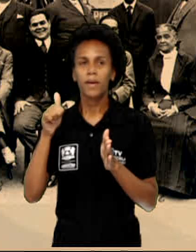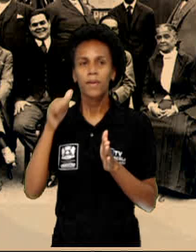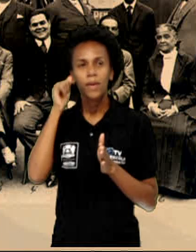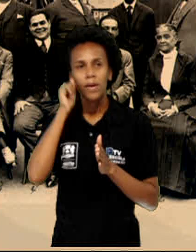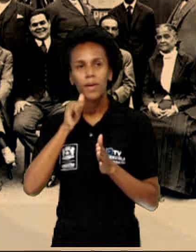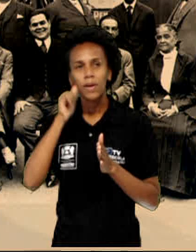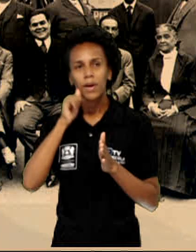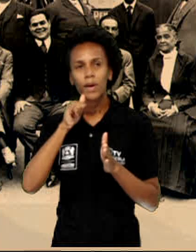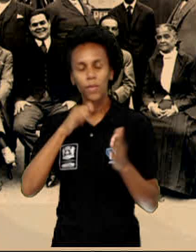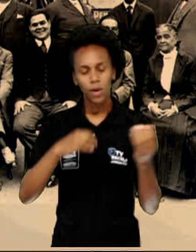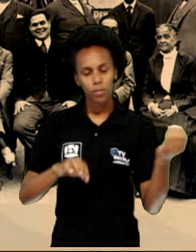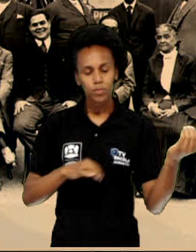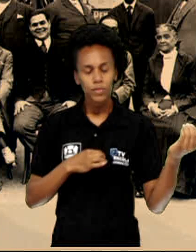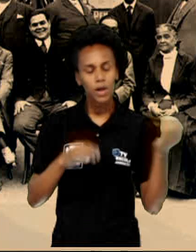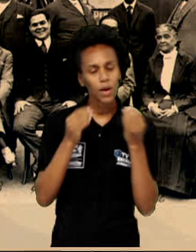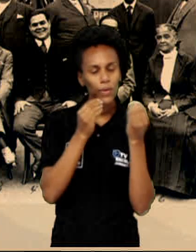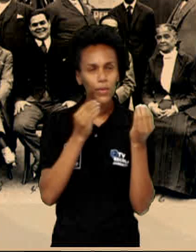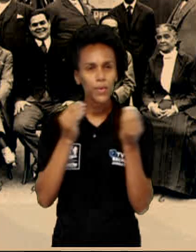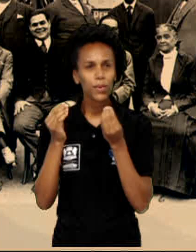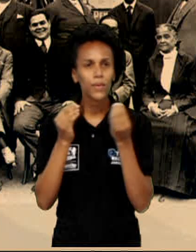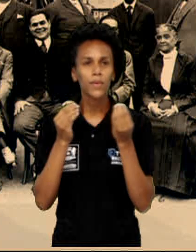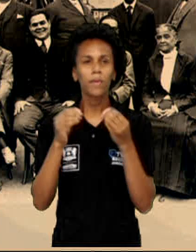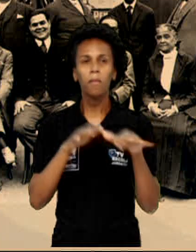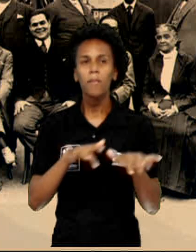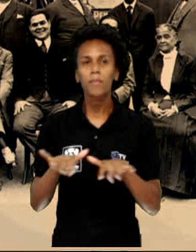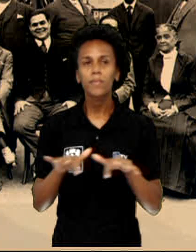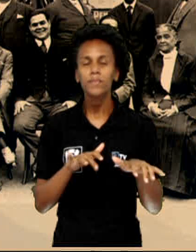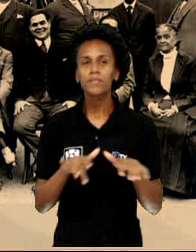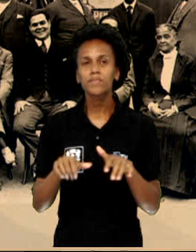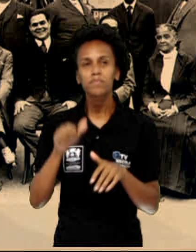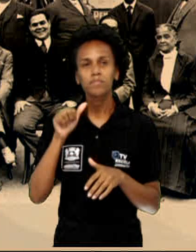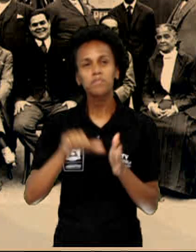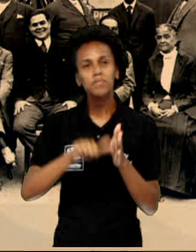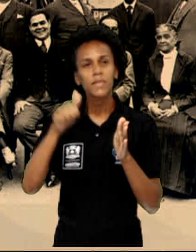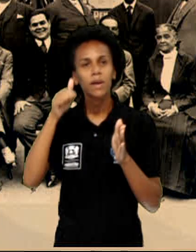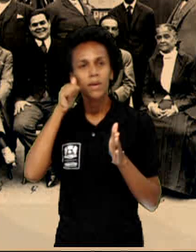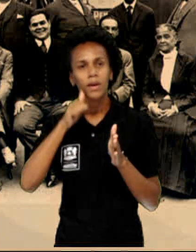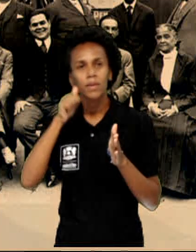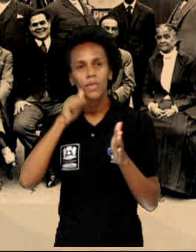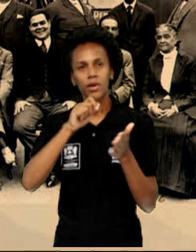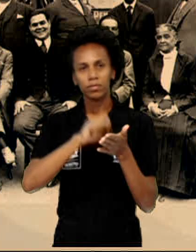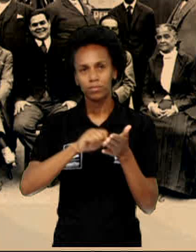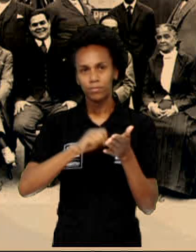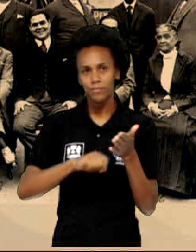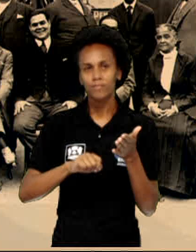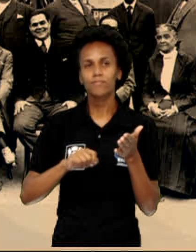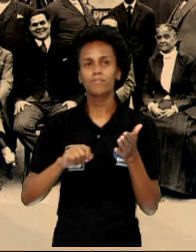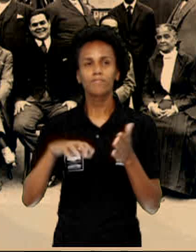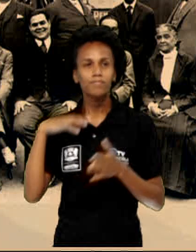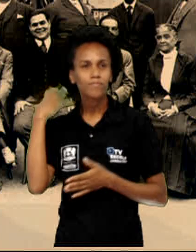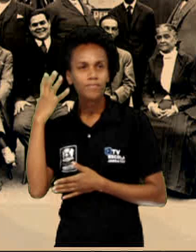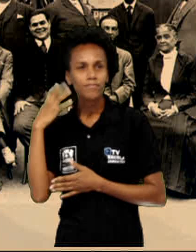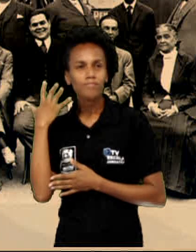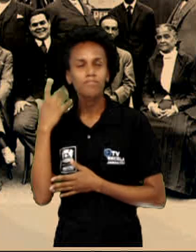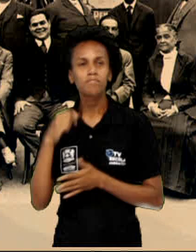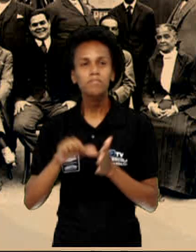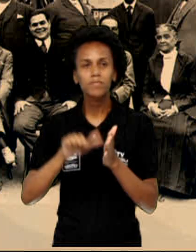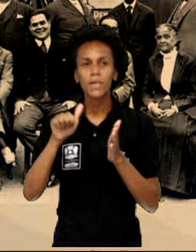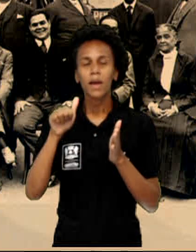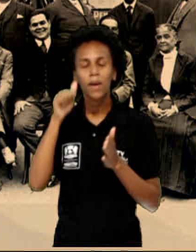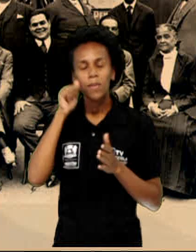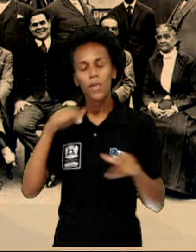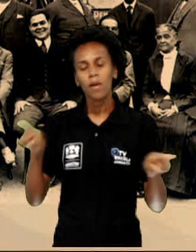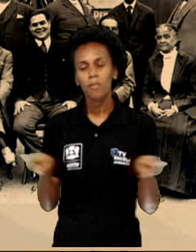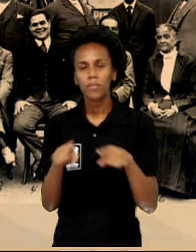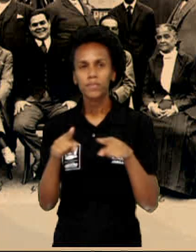pianista de choro, primeira mulher a compor para a música ao, primeira maestrina no Brasil, uma das fundadoras